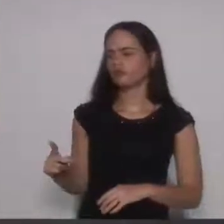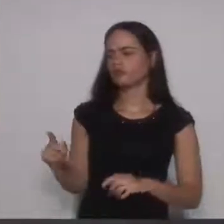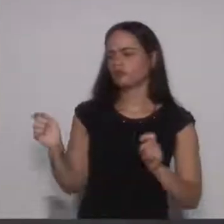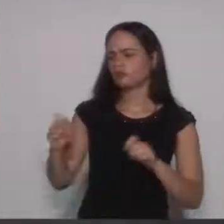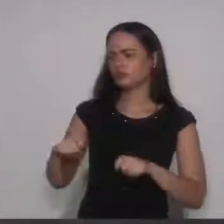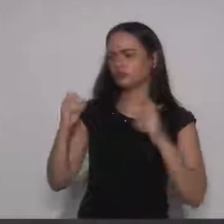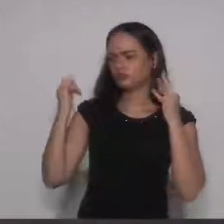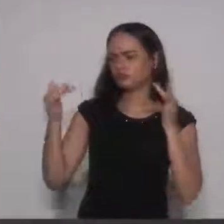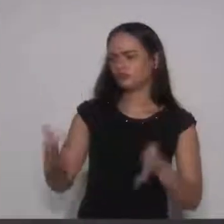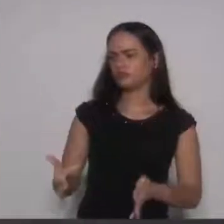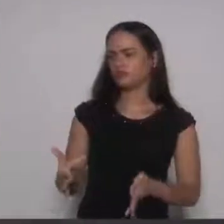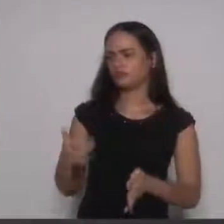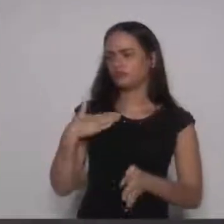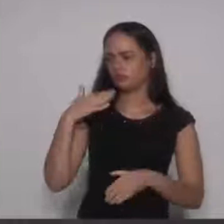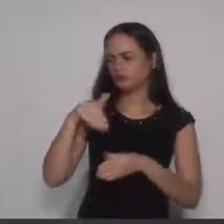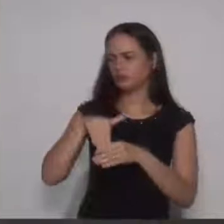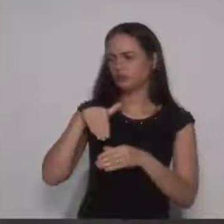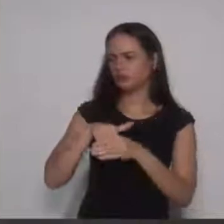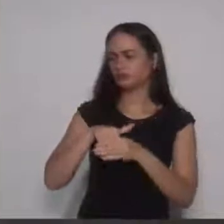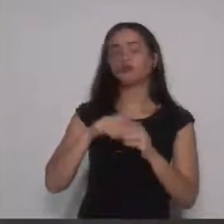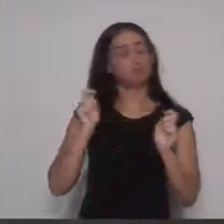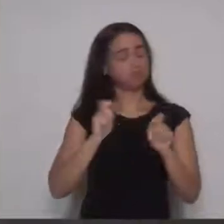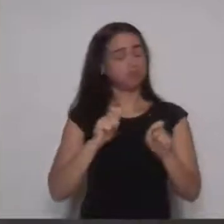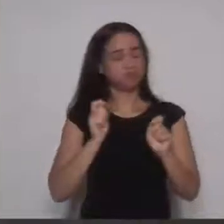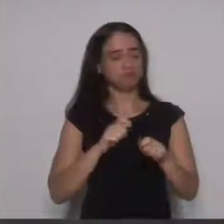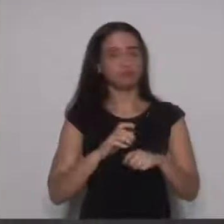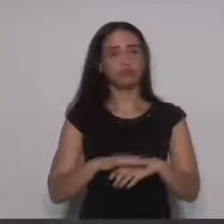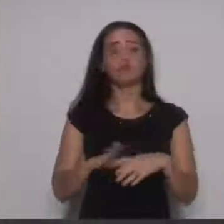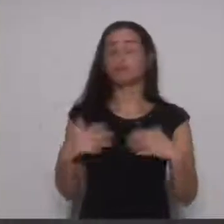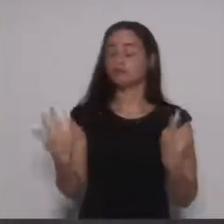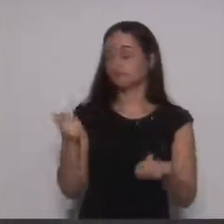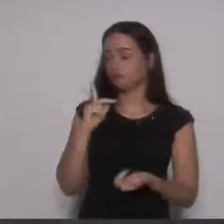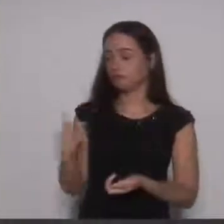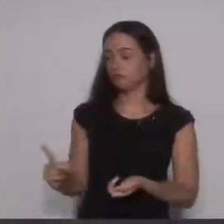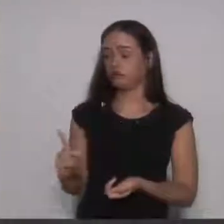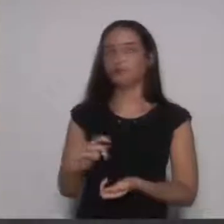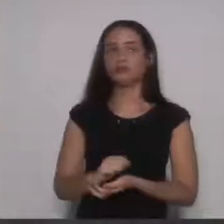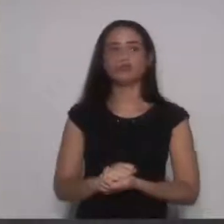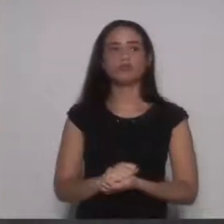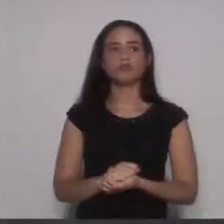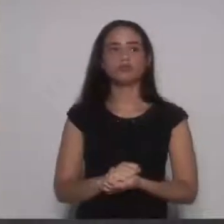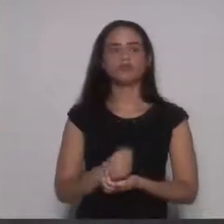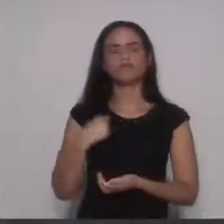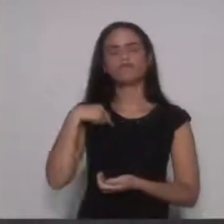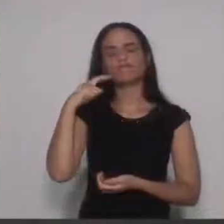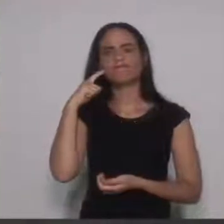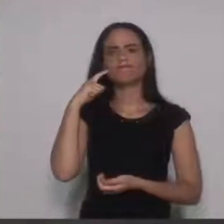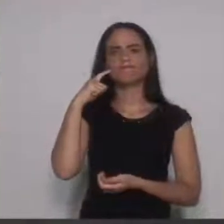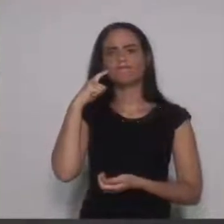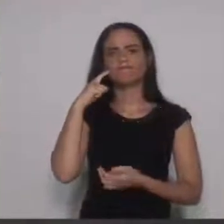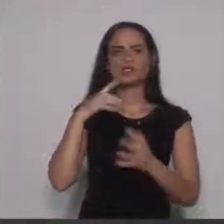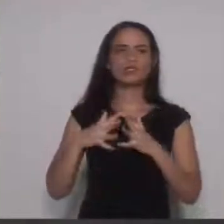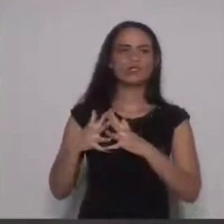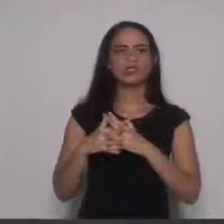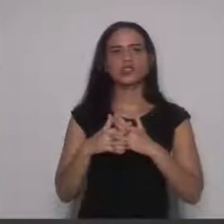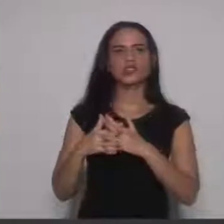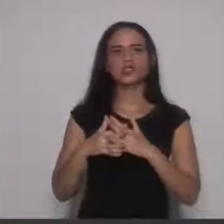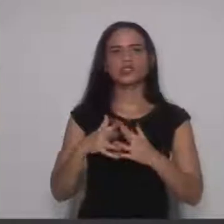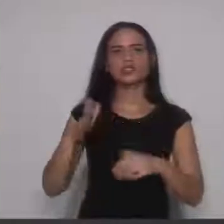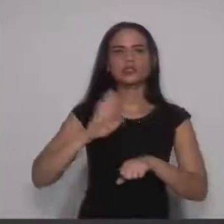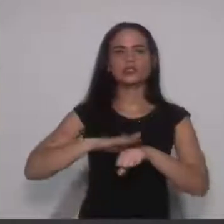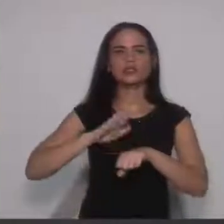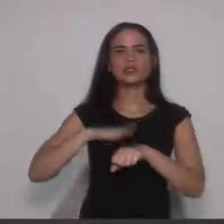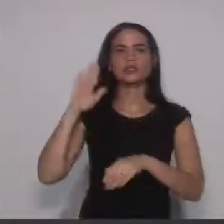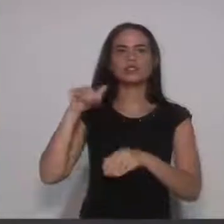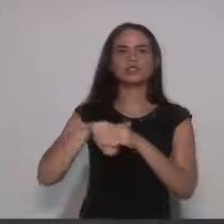voto? Tenho justificativo, vereador. Senhor presidente, houve um equívoco na minha votação,